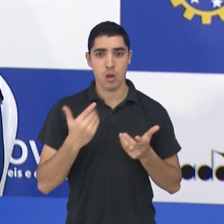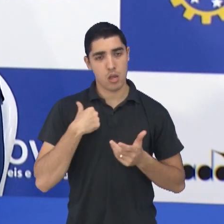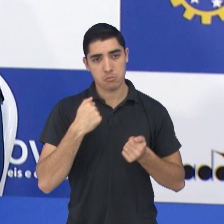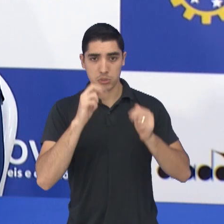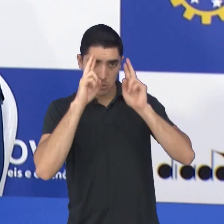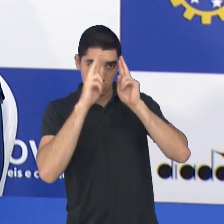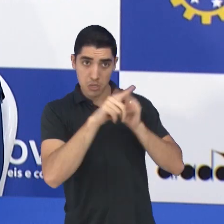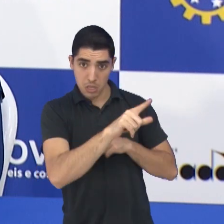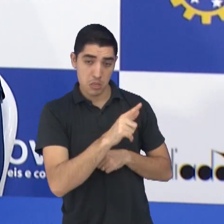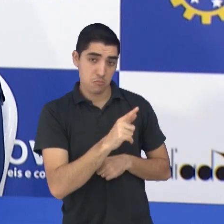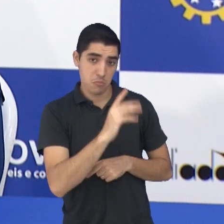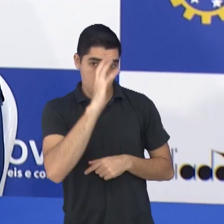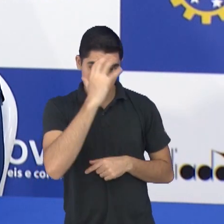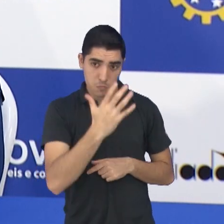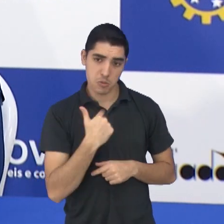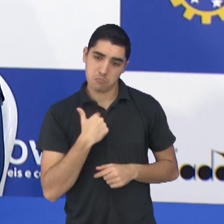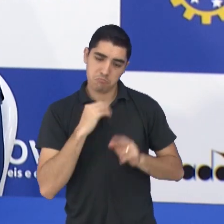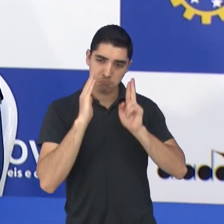respeitar a decisão dele.